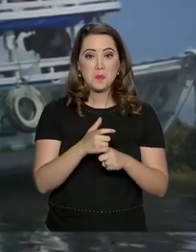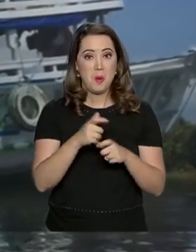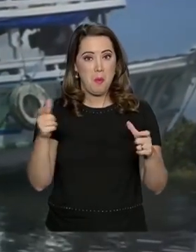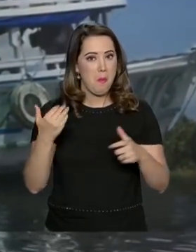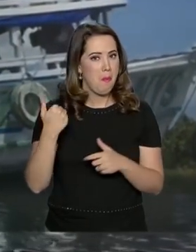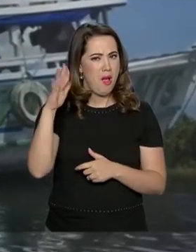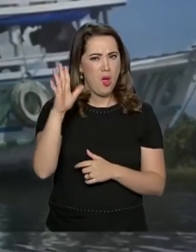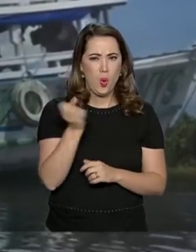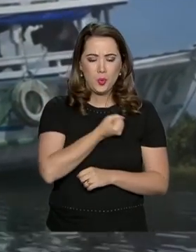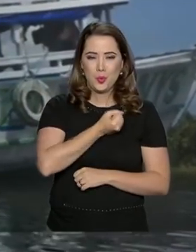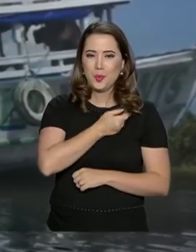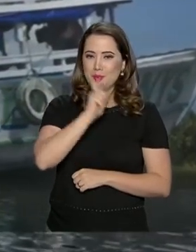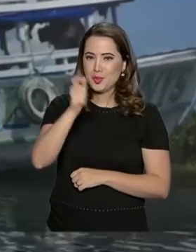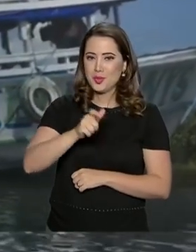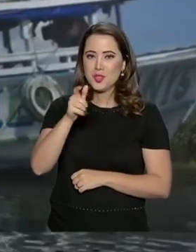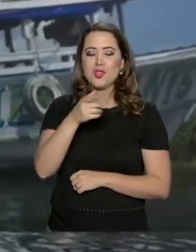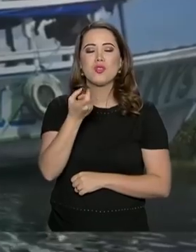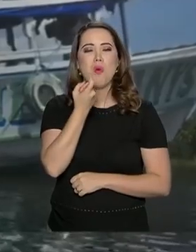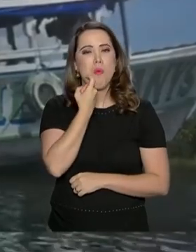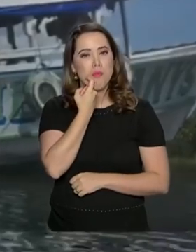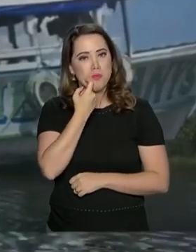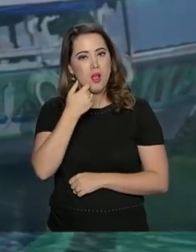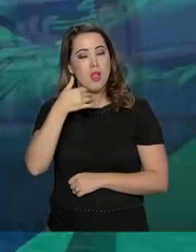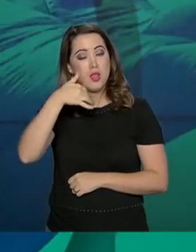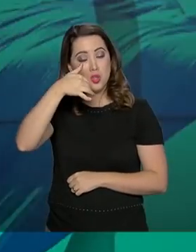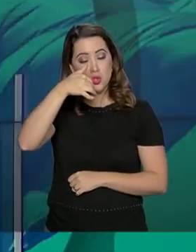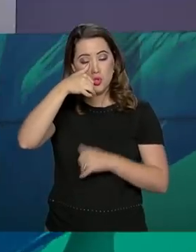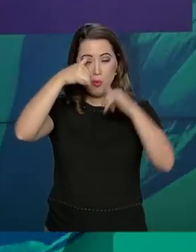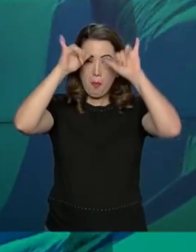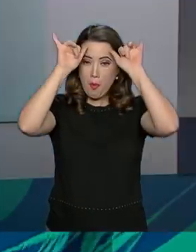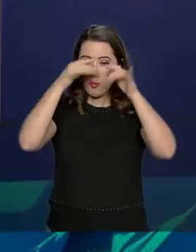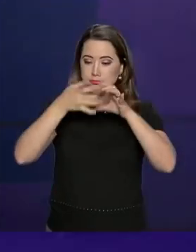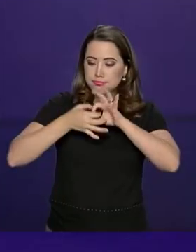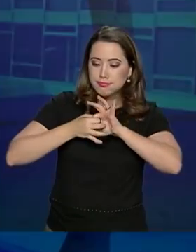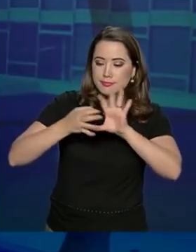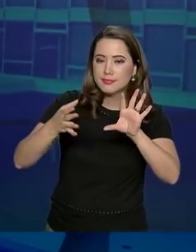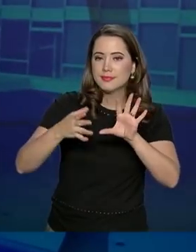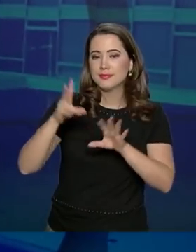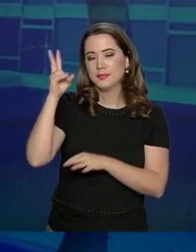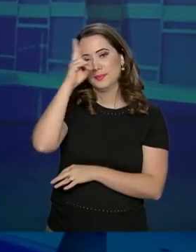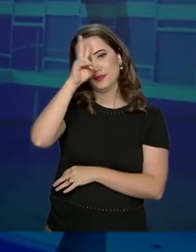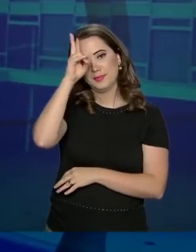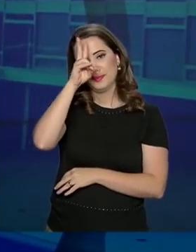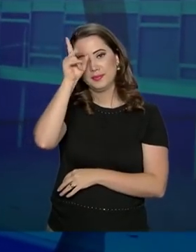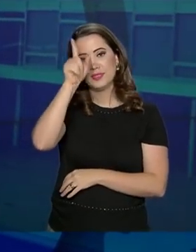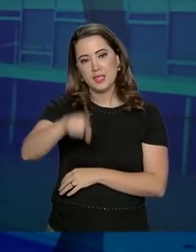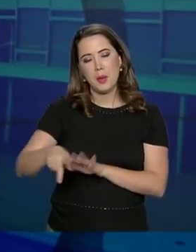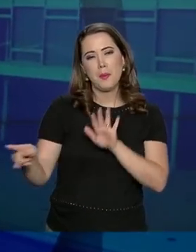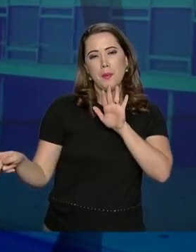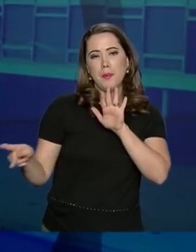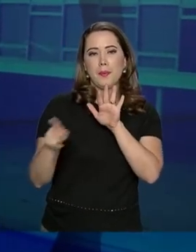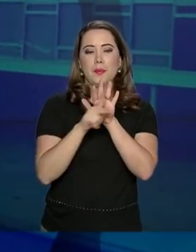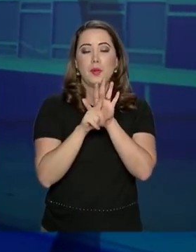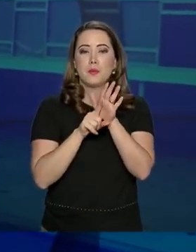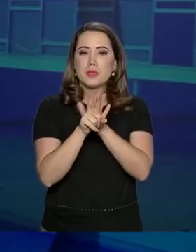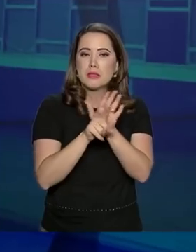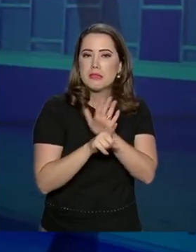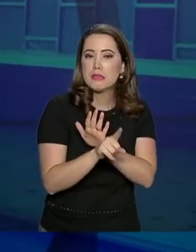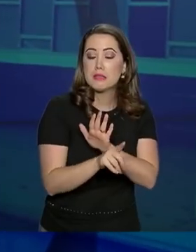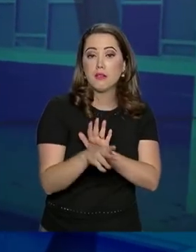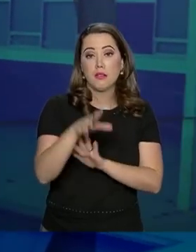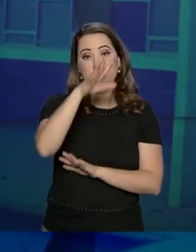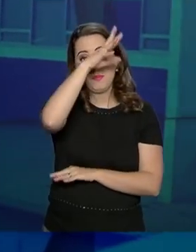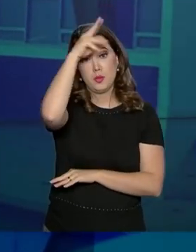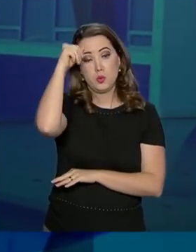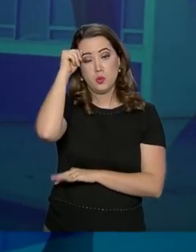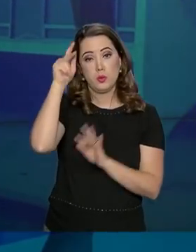soltura de peixes bois já realizada na história. A ação é coordenada pelo Instituto Nacional de Pesquisa da Amazônia, órgão